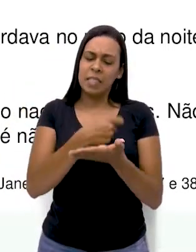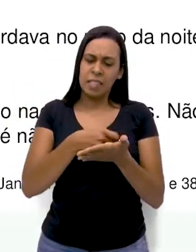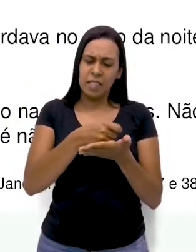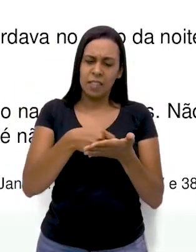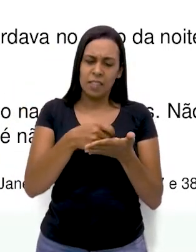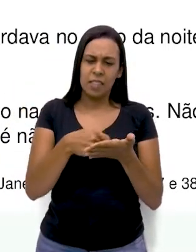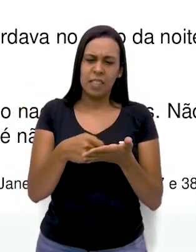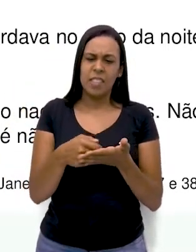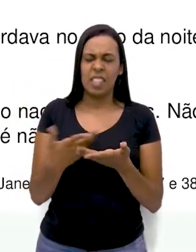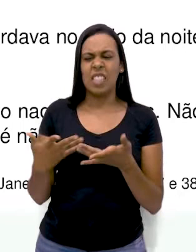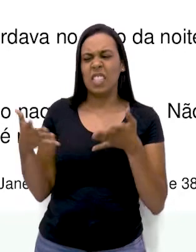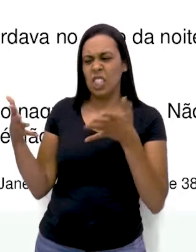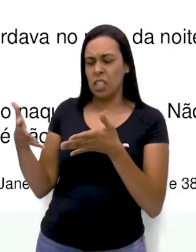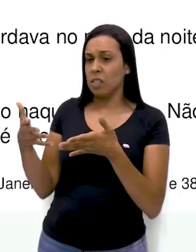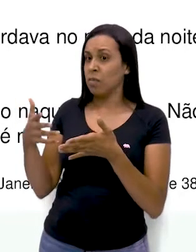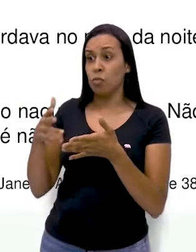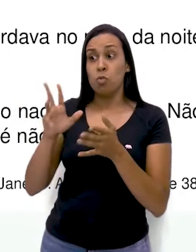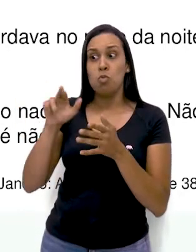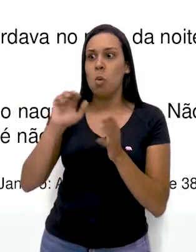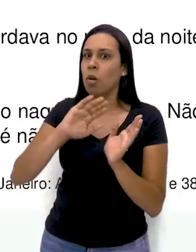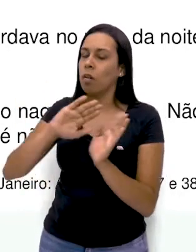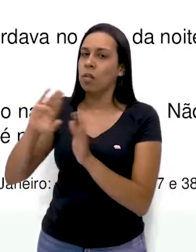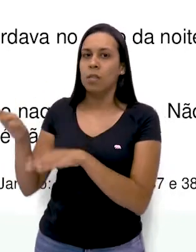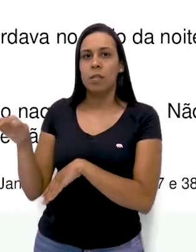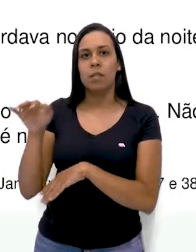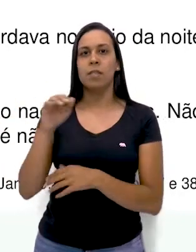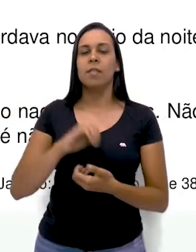é meio chato, não é?